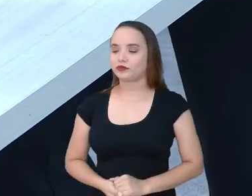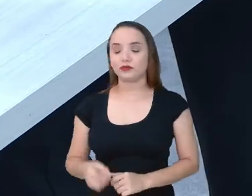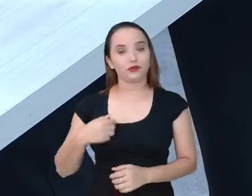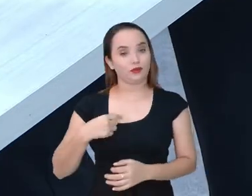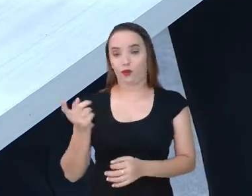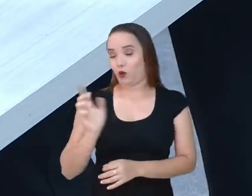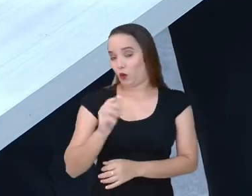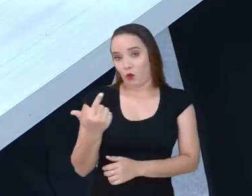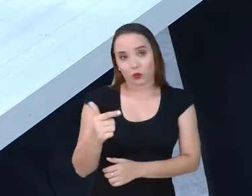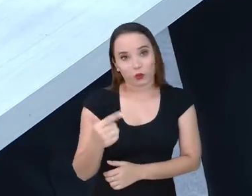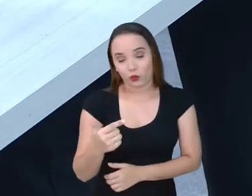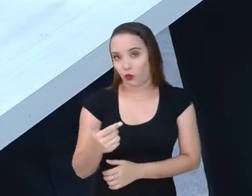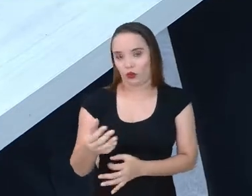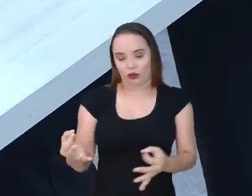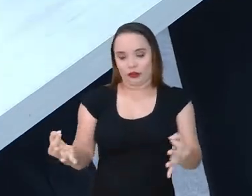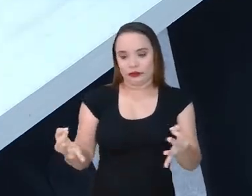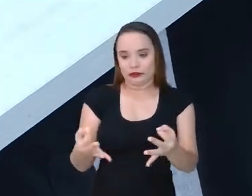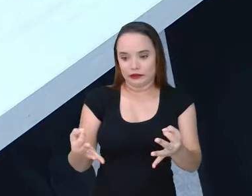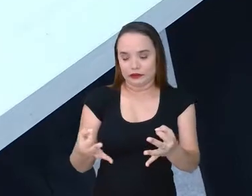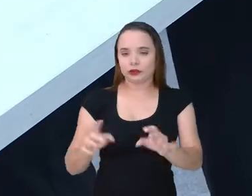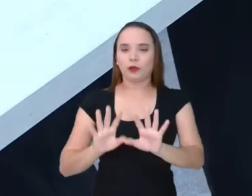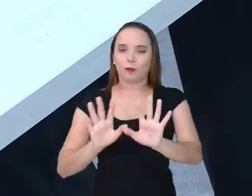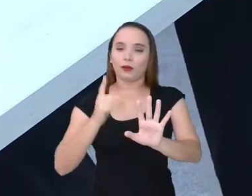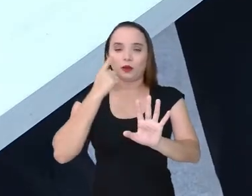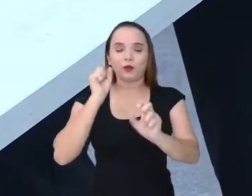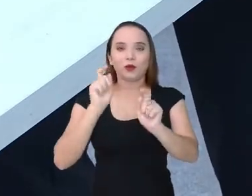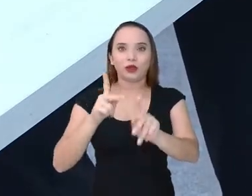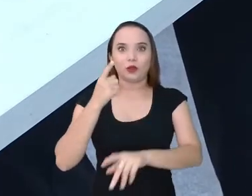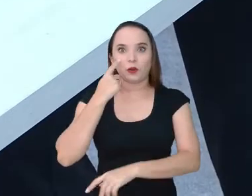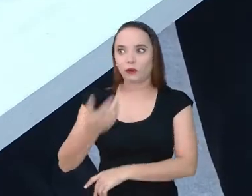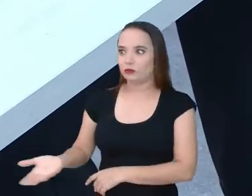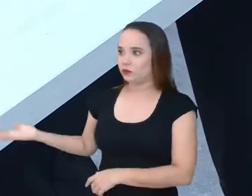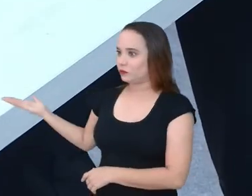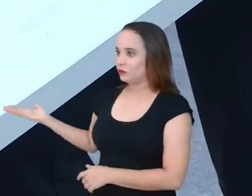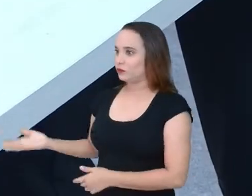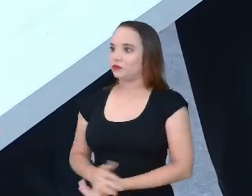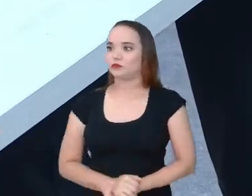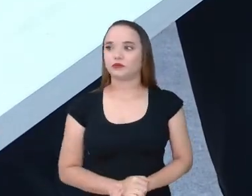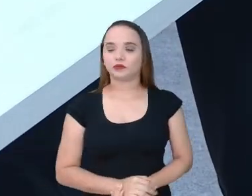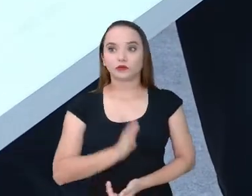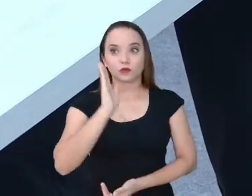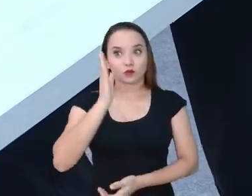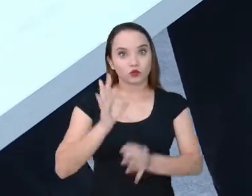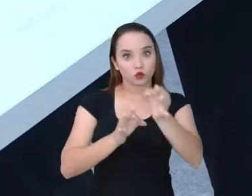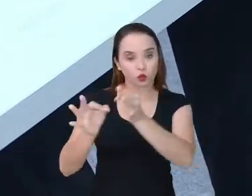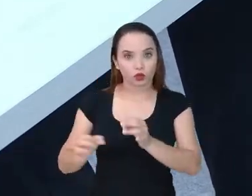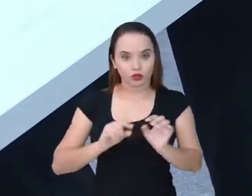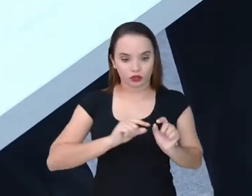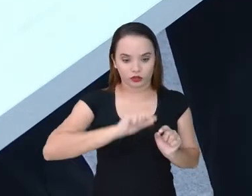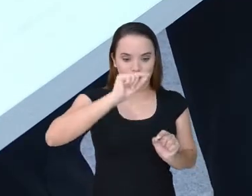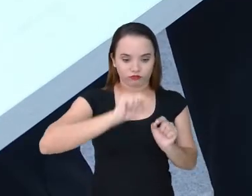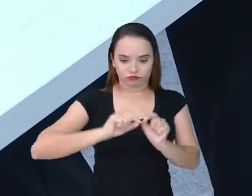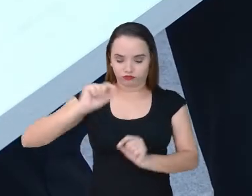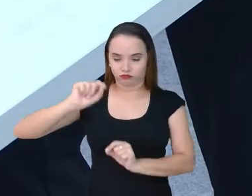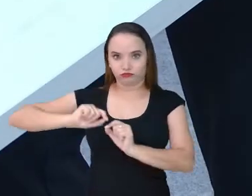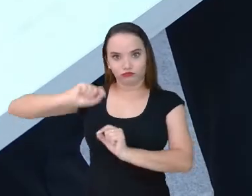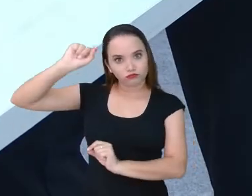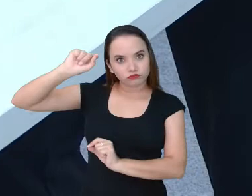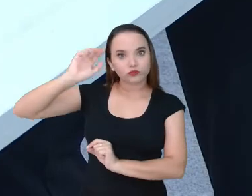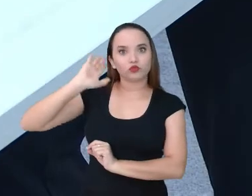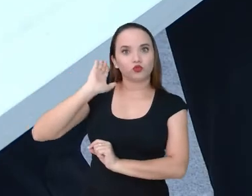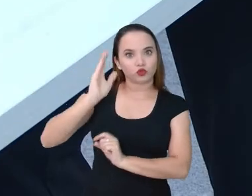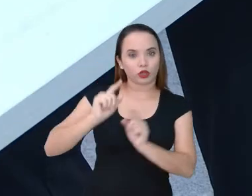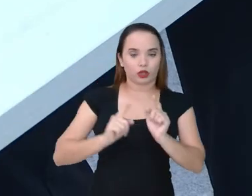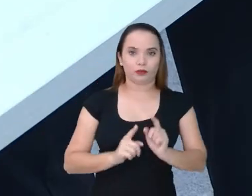perfeccionista, aí eu não fui. Ó, já montamos aqui as três linhas verticais,